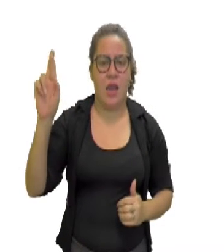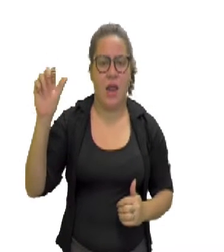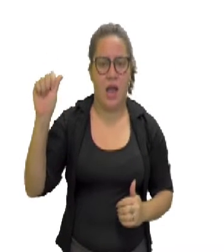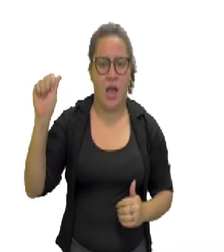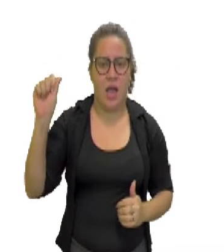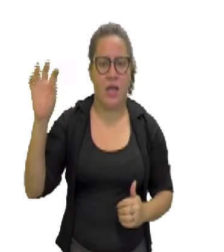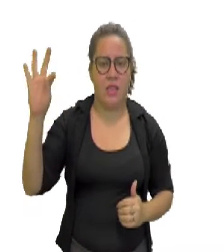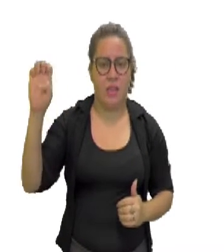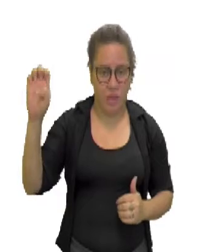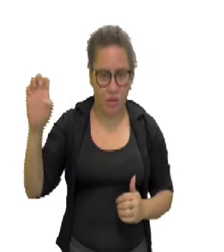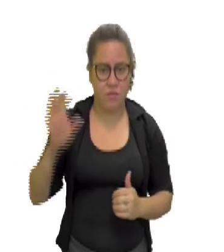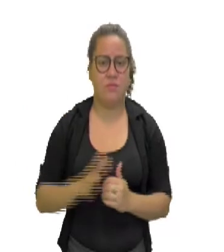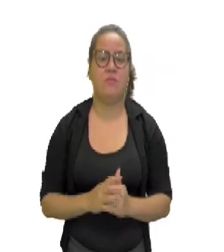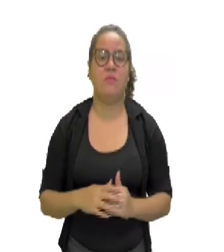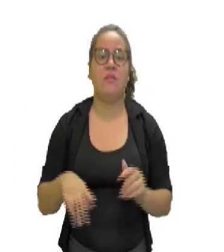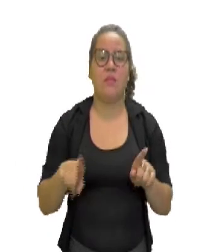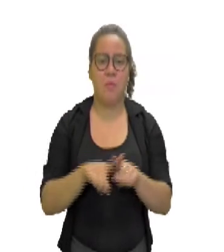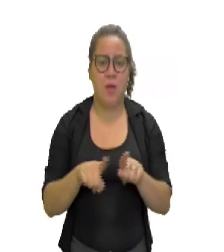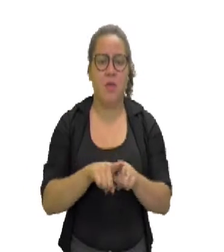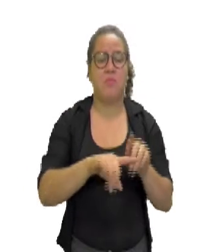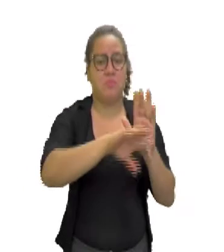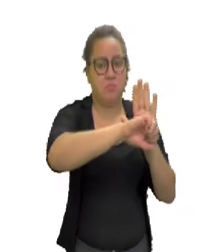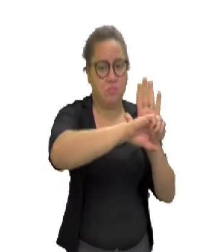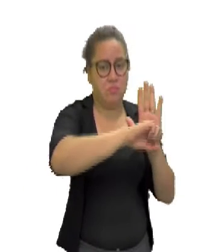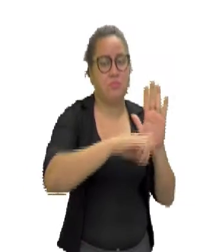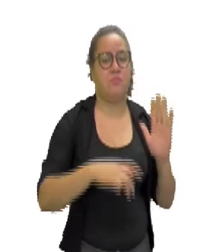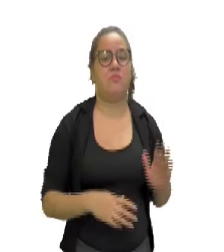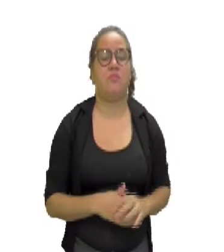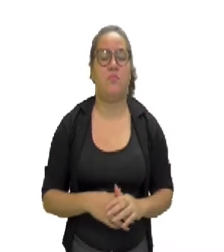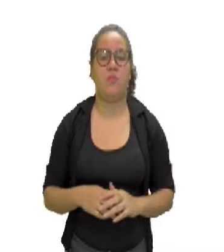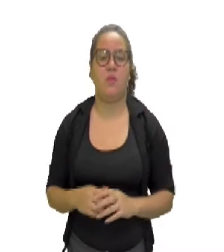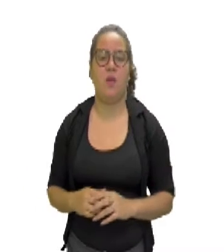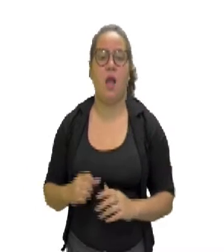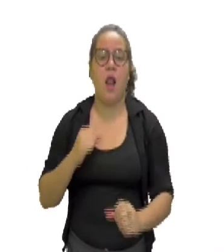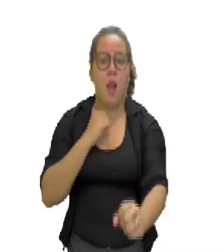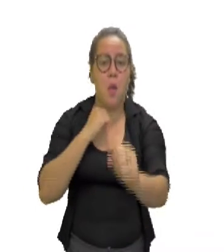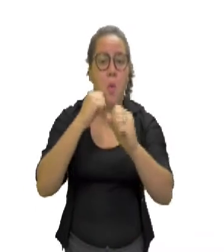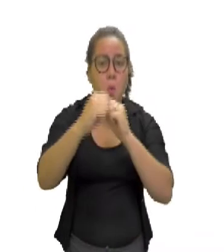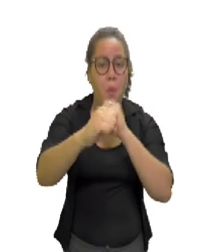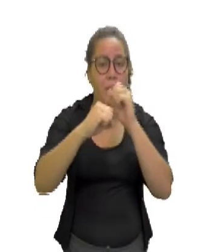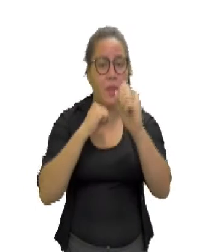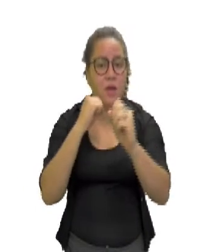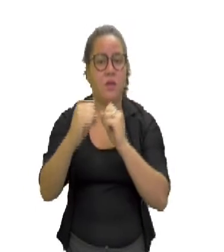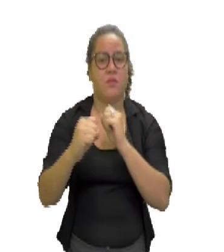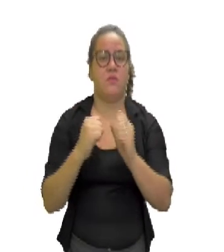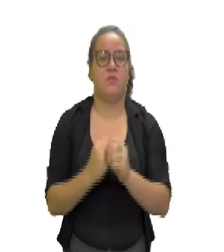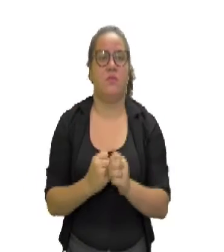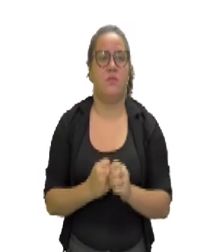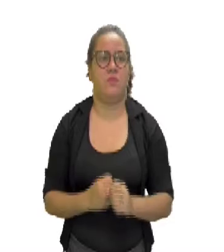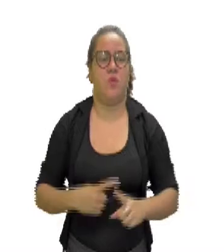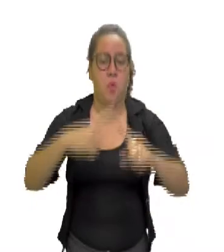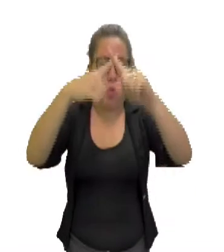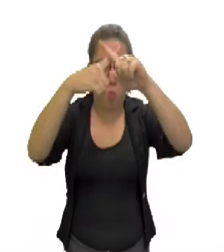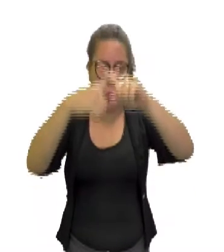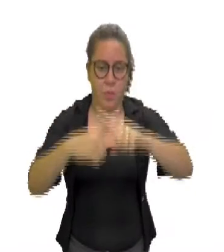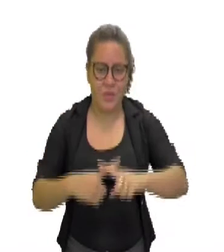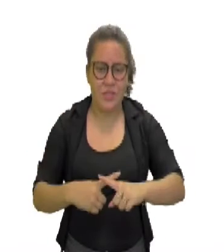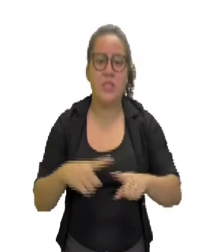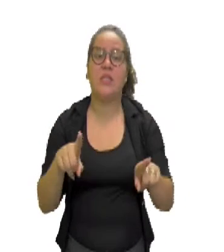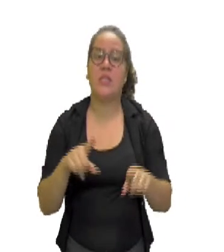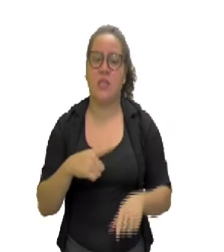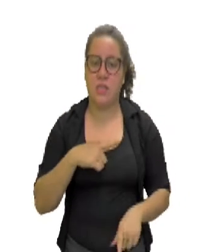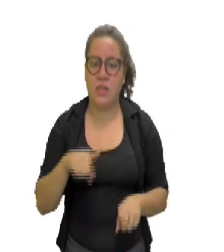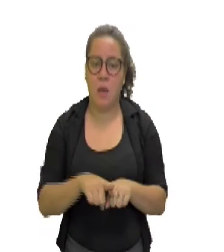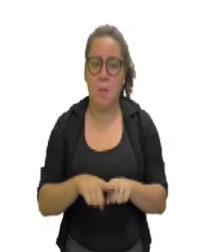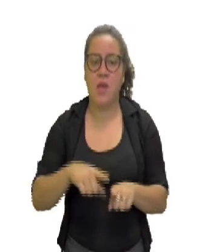que bacana. Então, assim, é uma luta realmente competitiva aí, com regras, né? Nessa imagem aí,